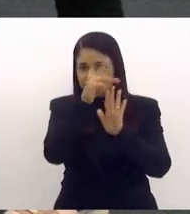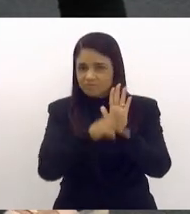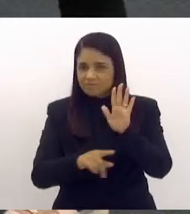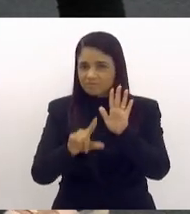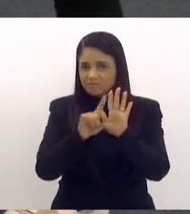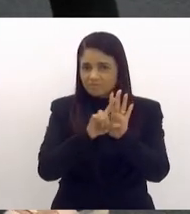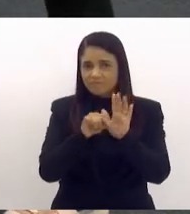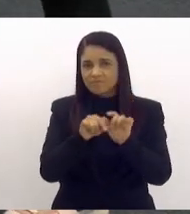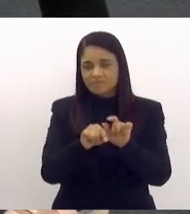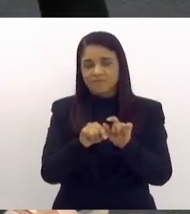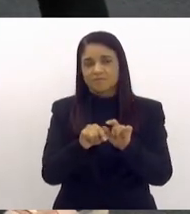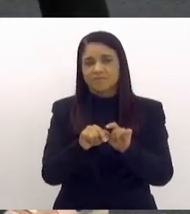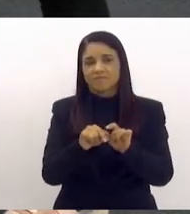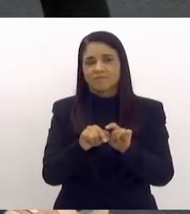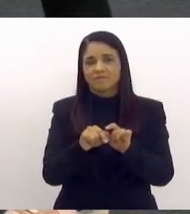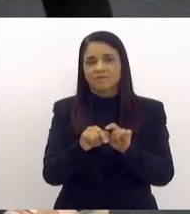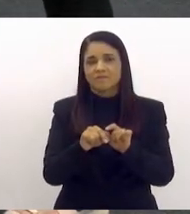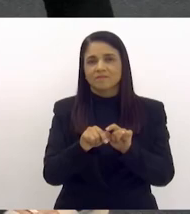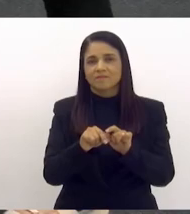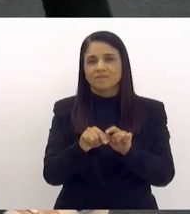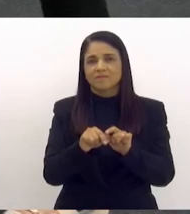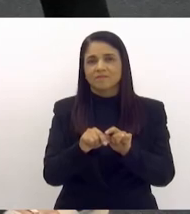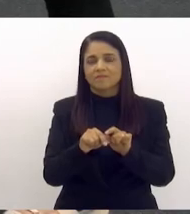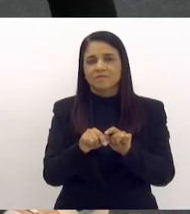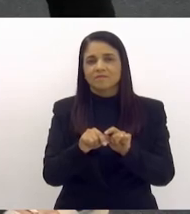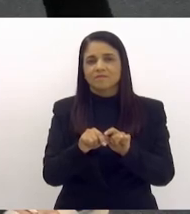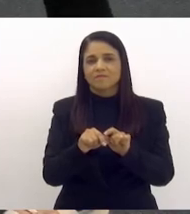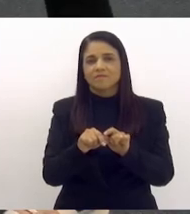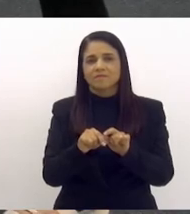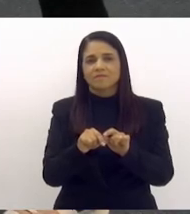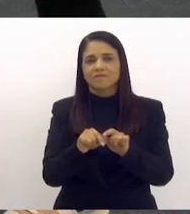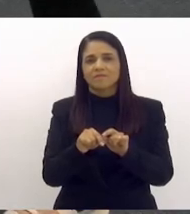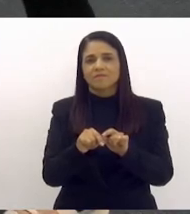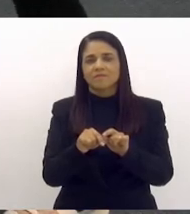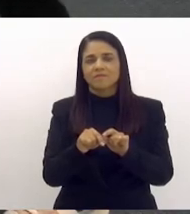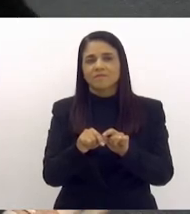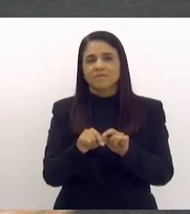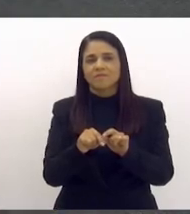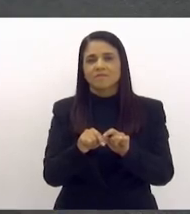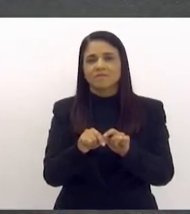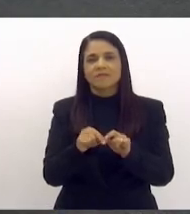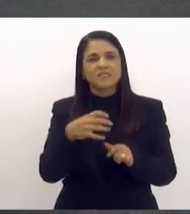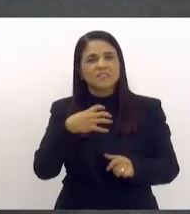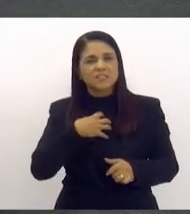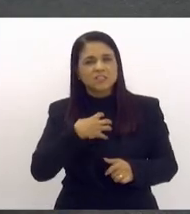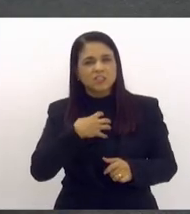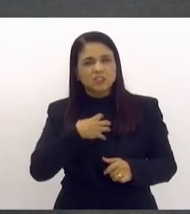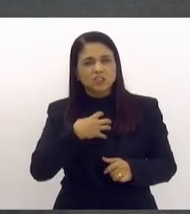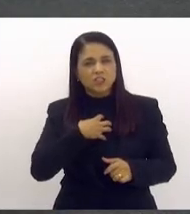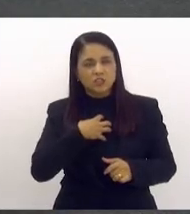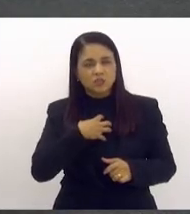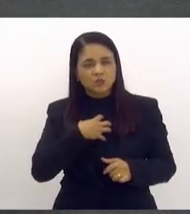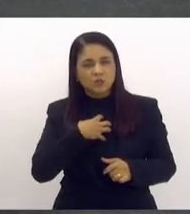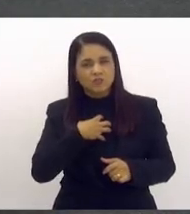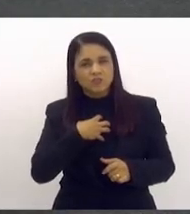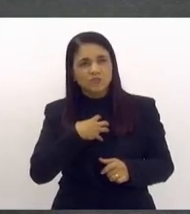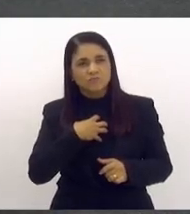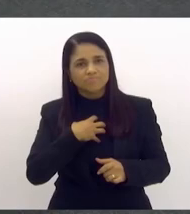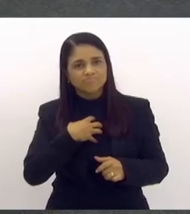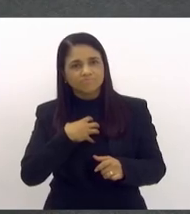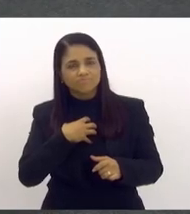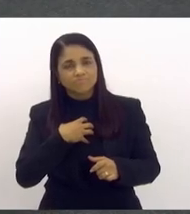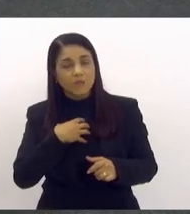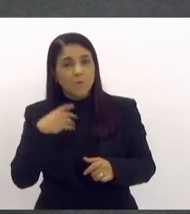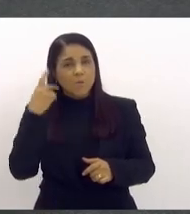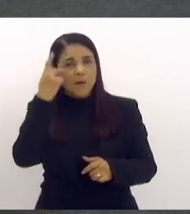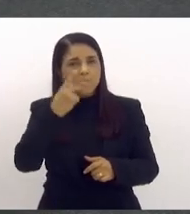que vai nesse sentido da transversalidade. É uma